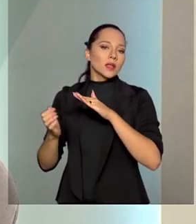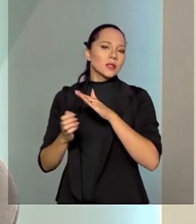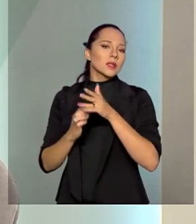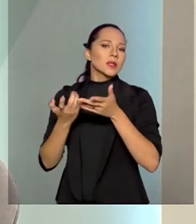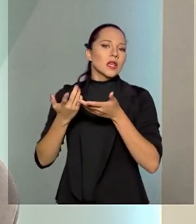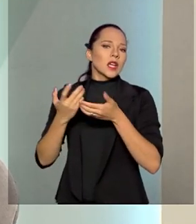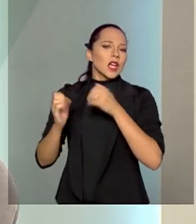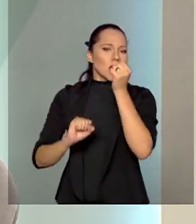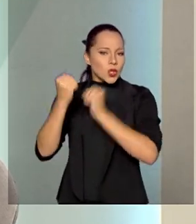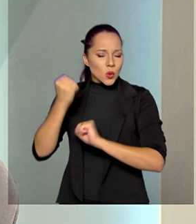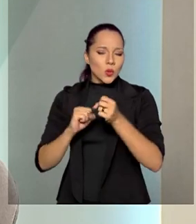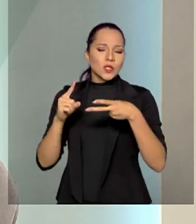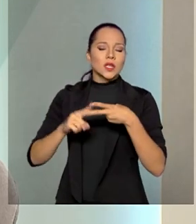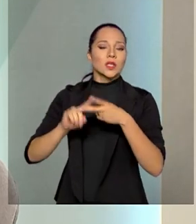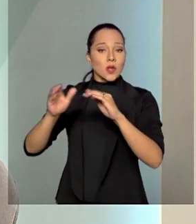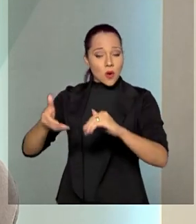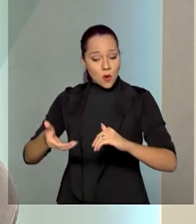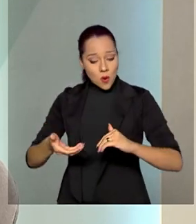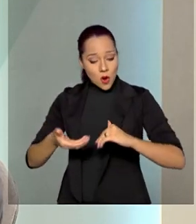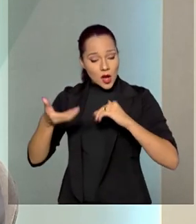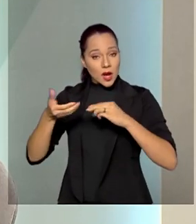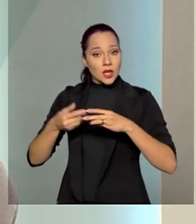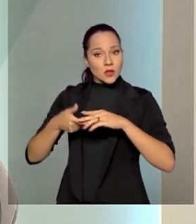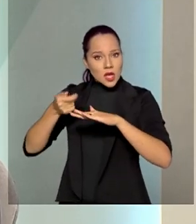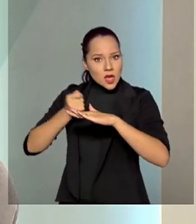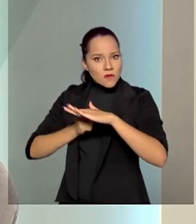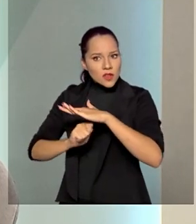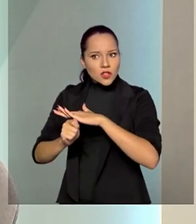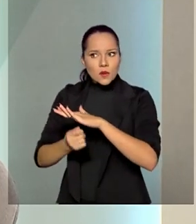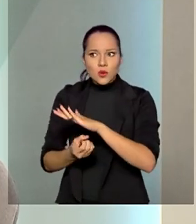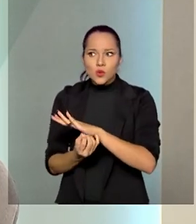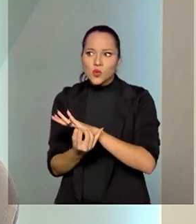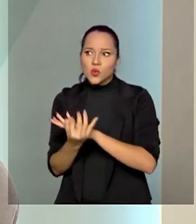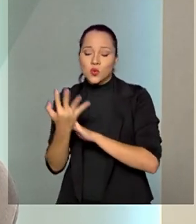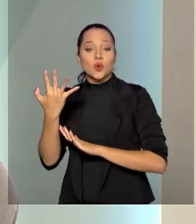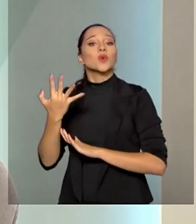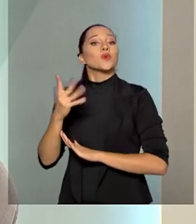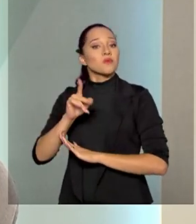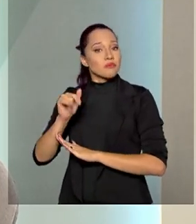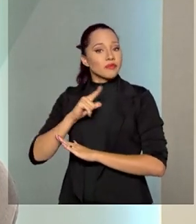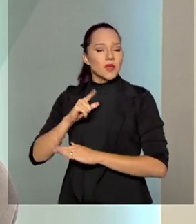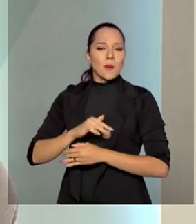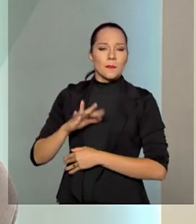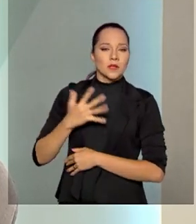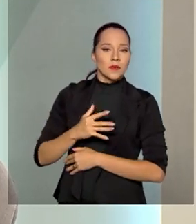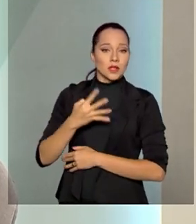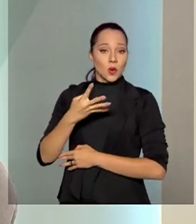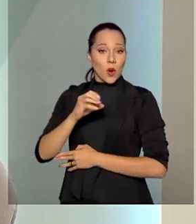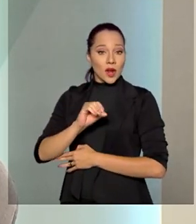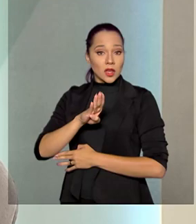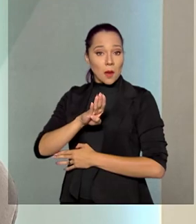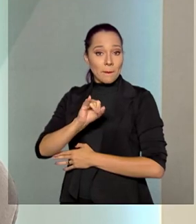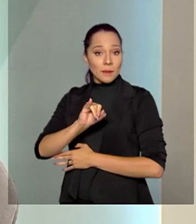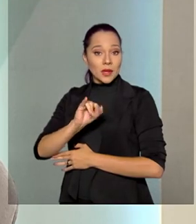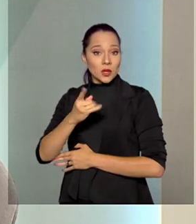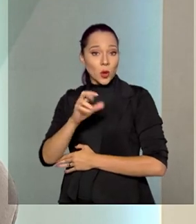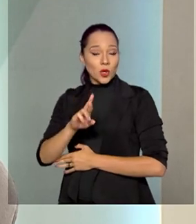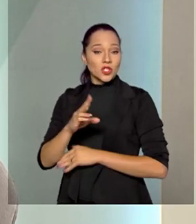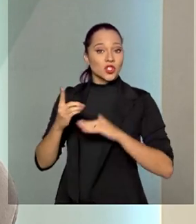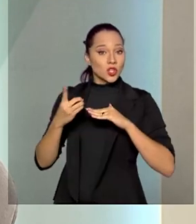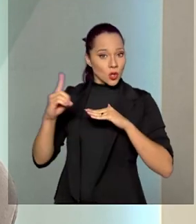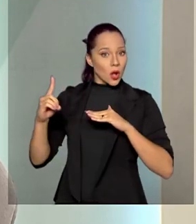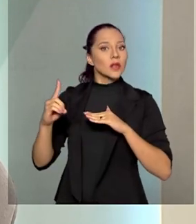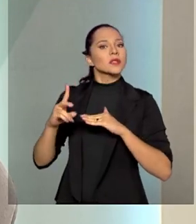o Congresso Nacional e investimentos vultosos também estão ocorrendo. Cerca de 40 bilhões de dólares